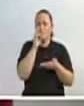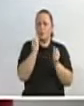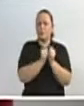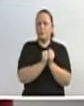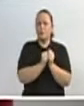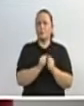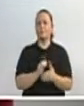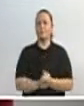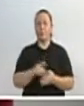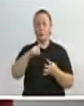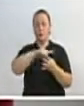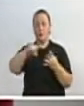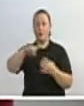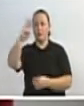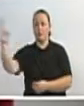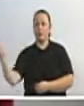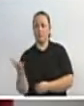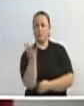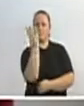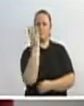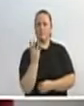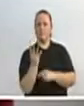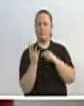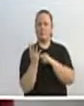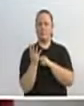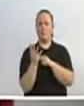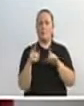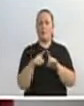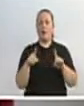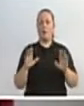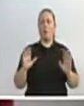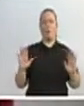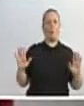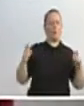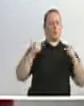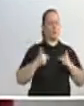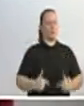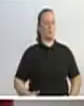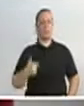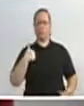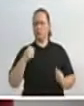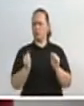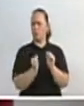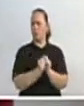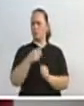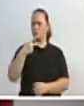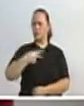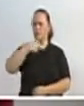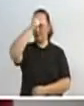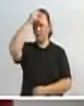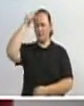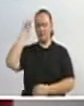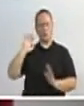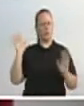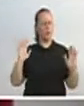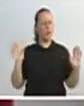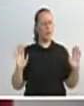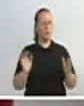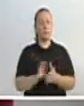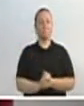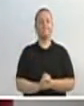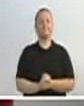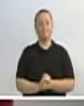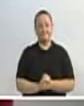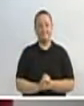para a comissão e negaram que estavam reunidos com o vice-prefeito. Negaram. Falso testemunho.